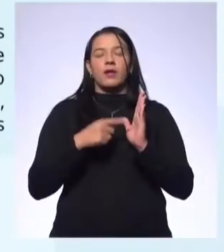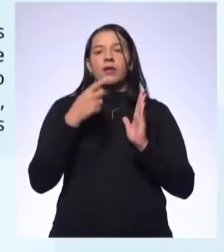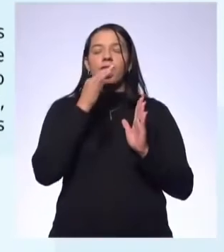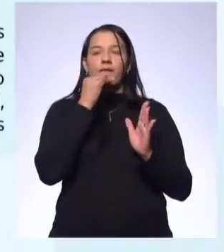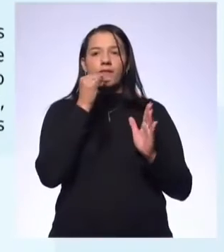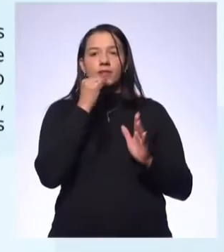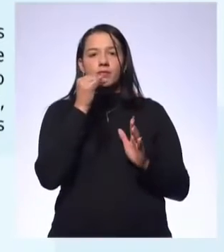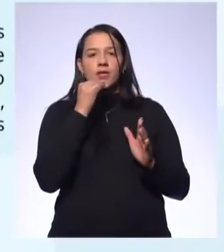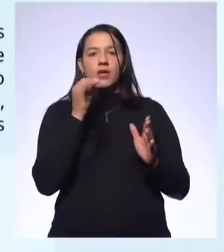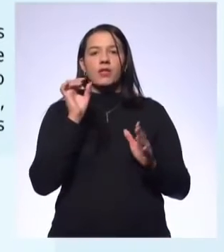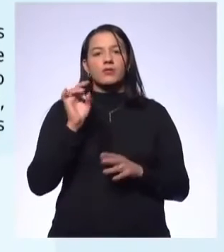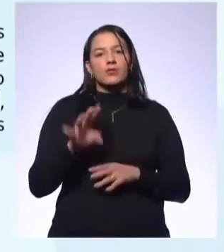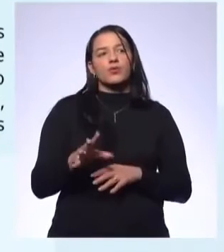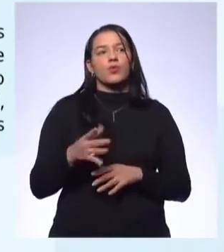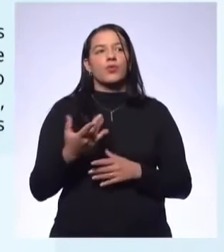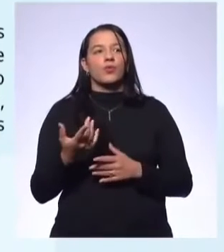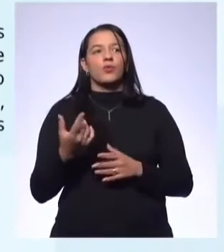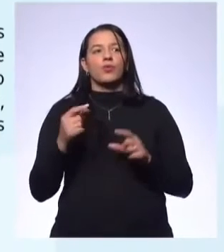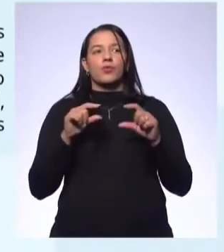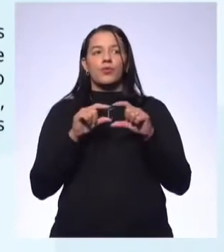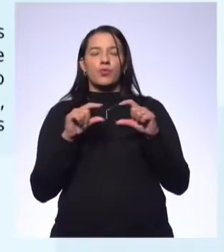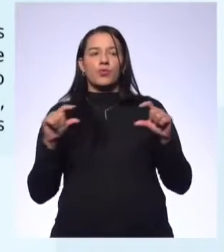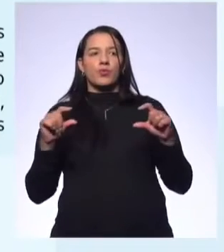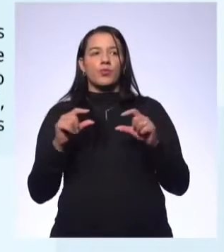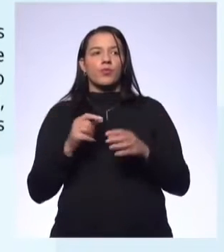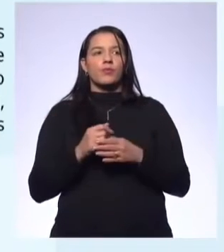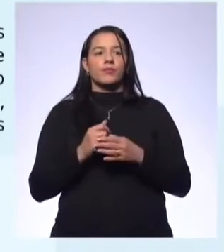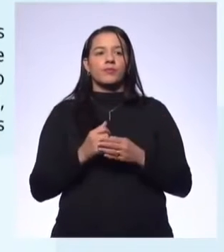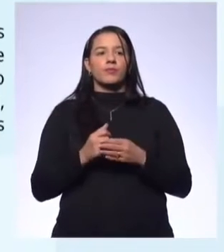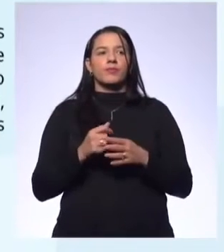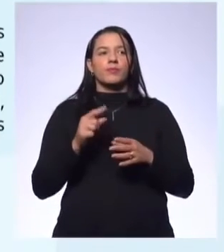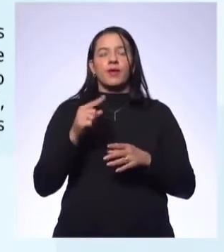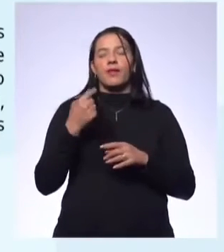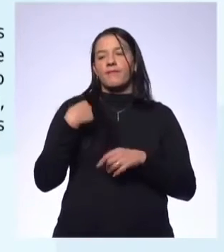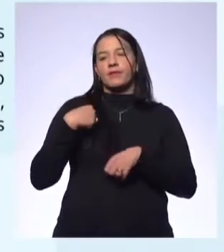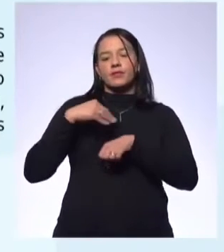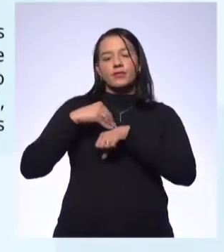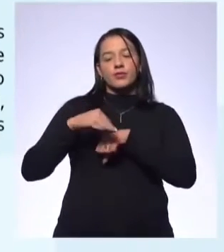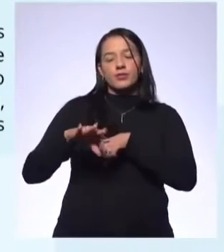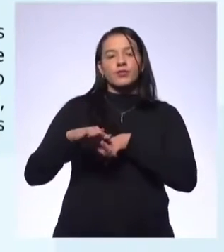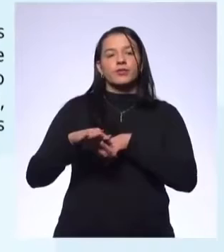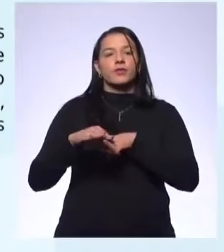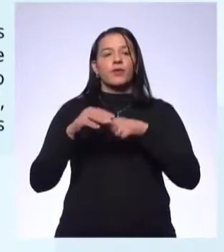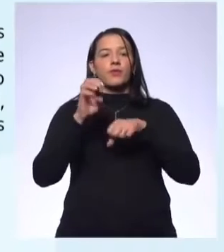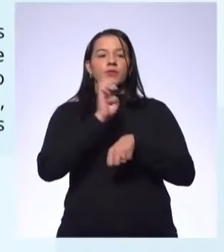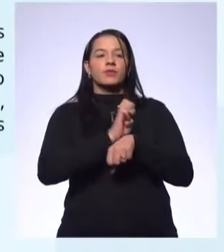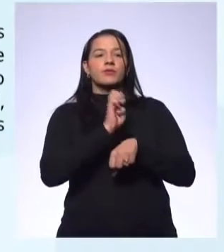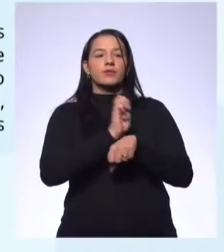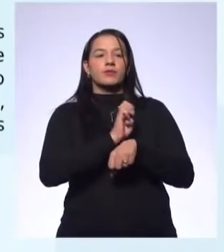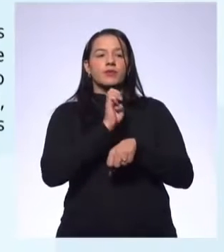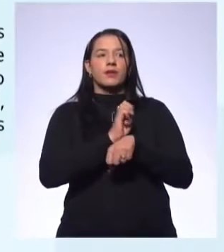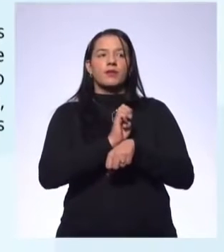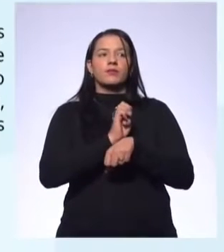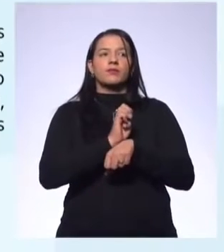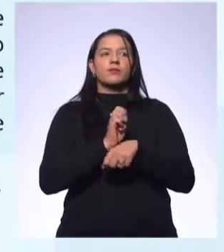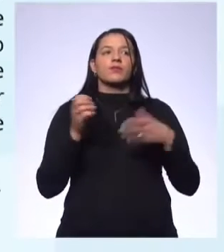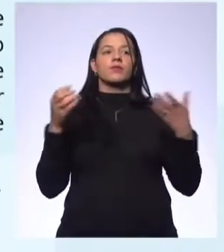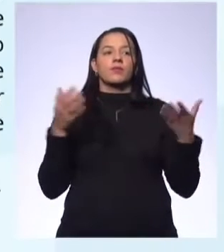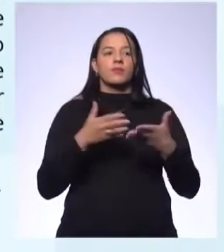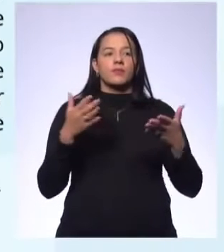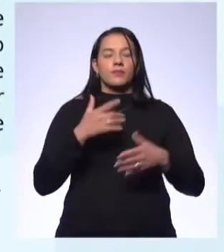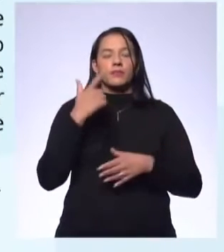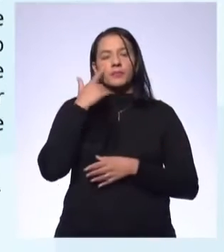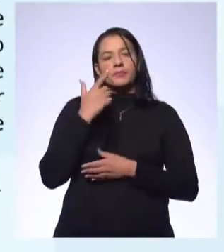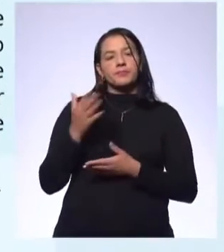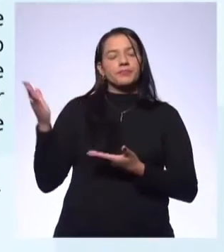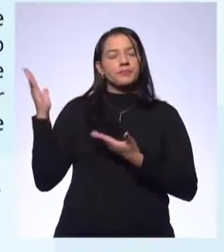os exemplos, ela não pega e coloca só em um parágrafo, quer ver? Ela vai indicar aqui o que o Estado de São Paulo vai fazer e ela vai dar o exemplo agora. Leia.